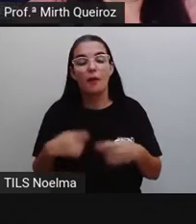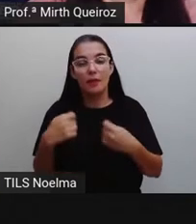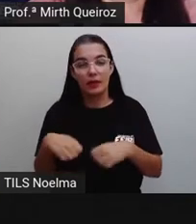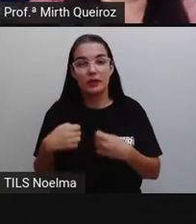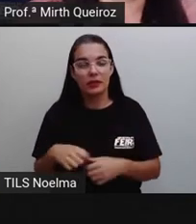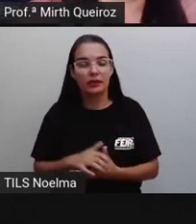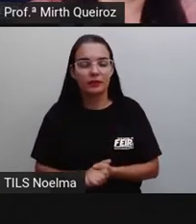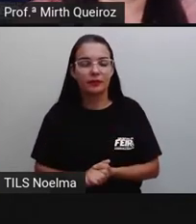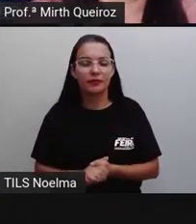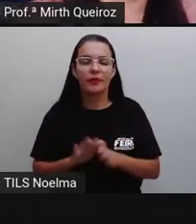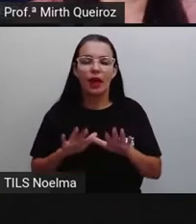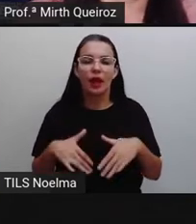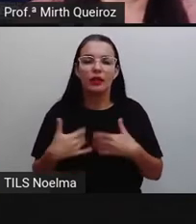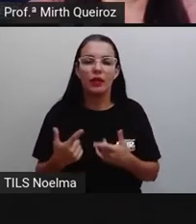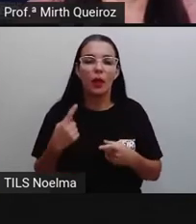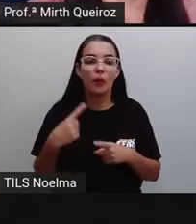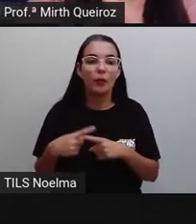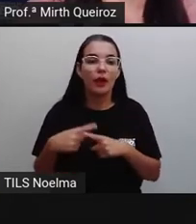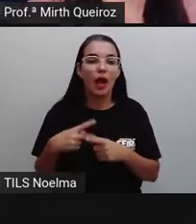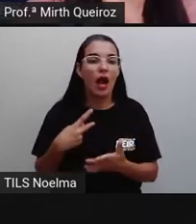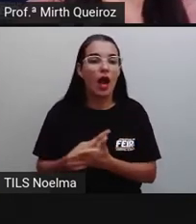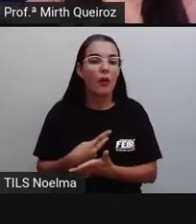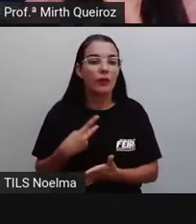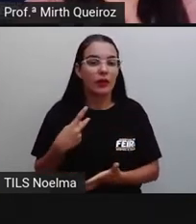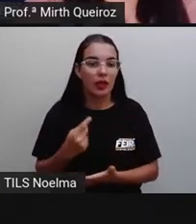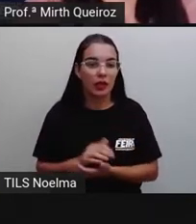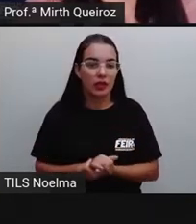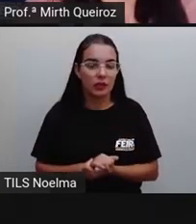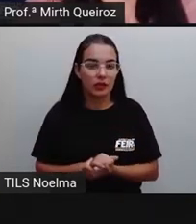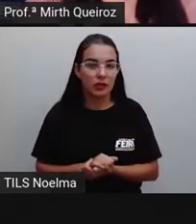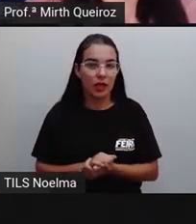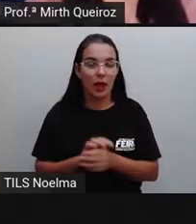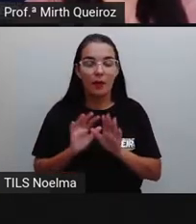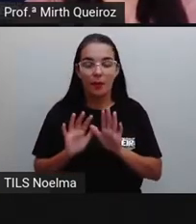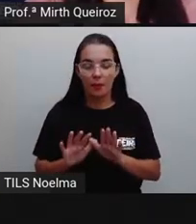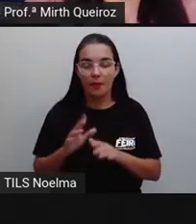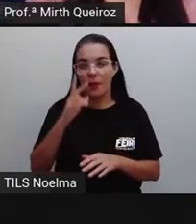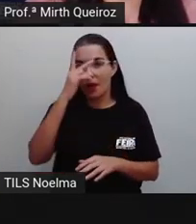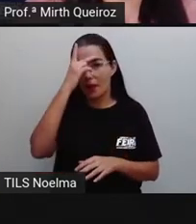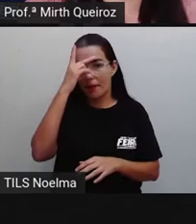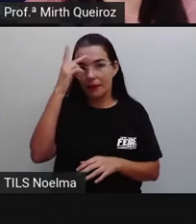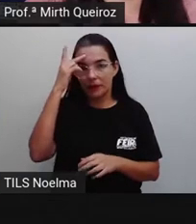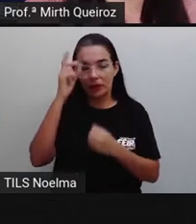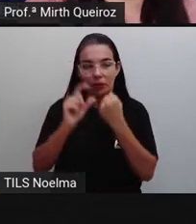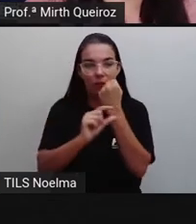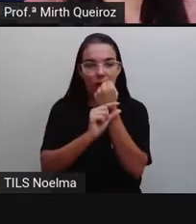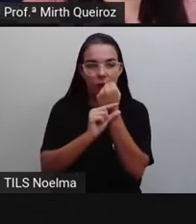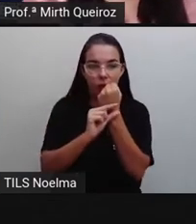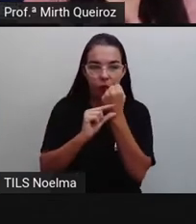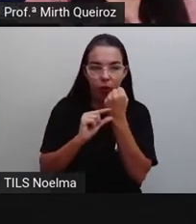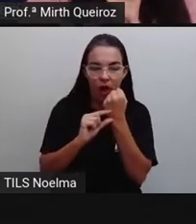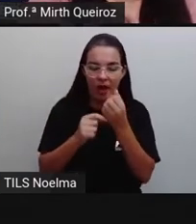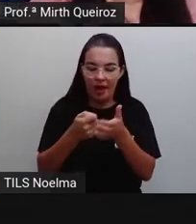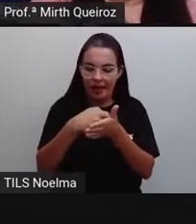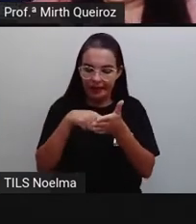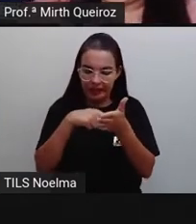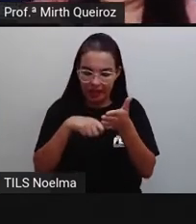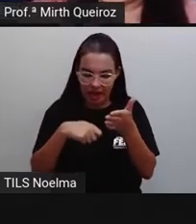Por que que isso acontece? Porque o autor, ele tem certa intimidade com